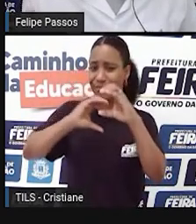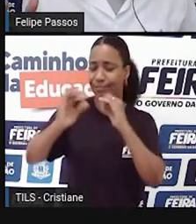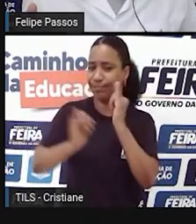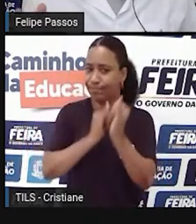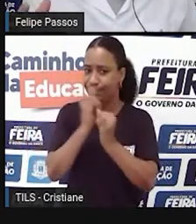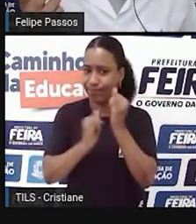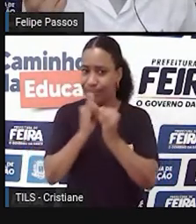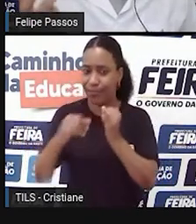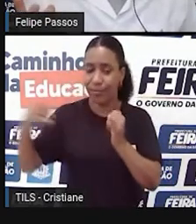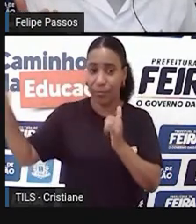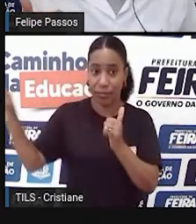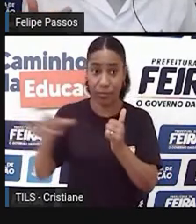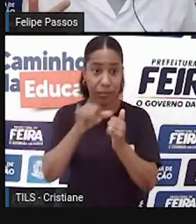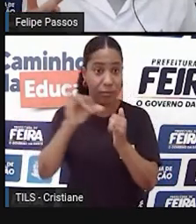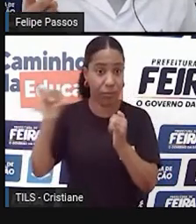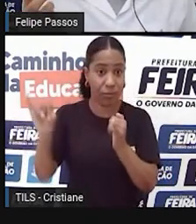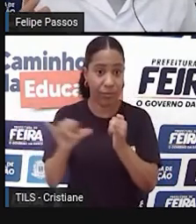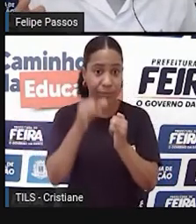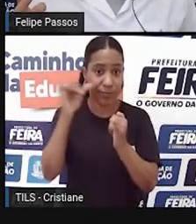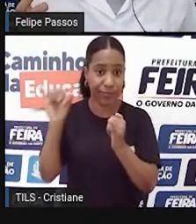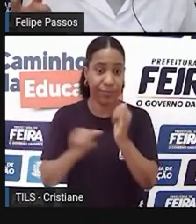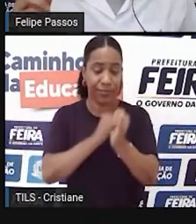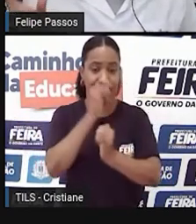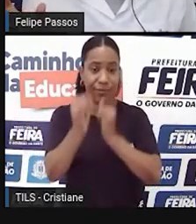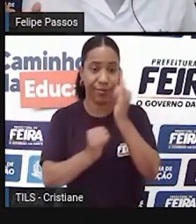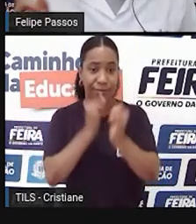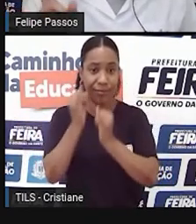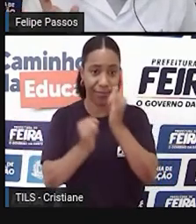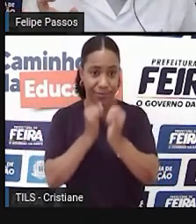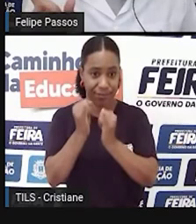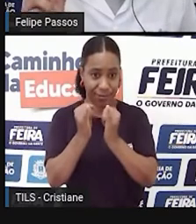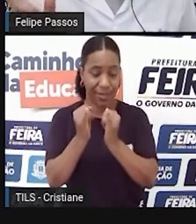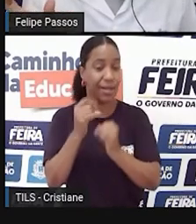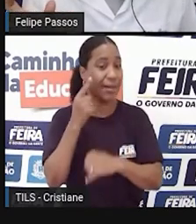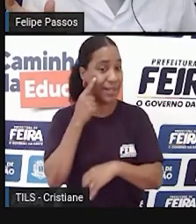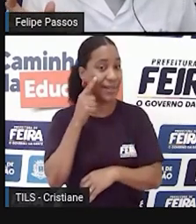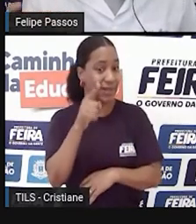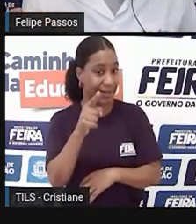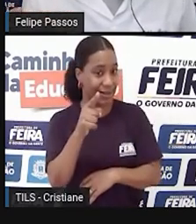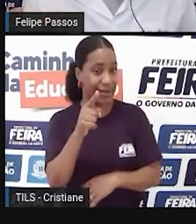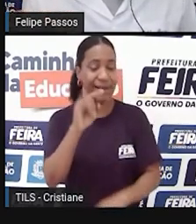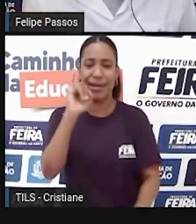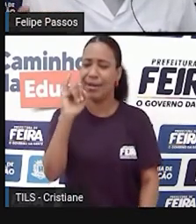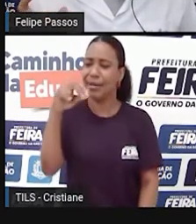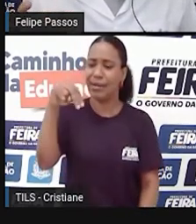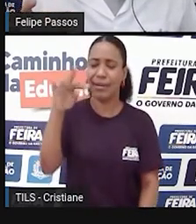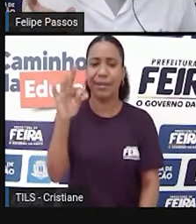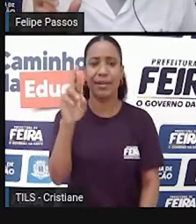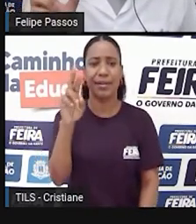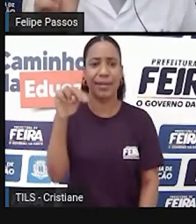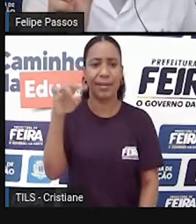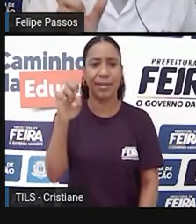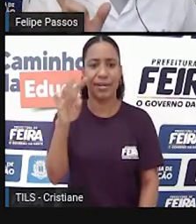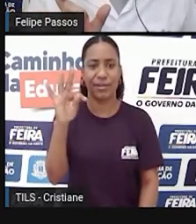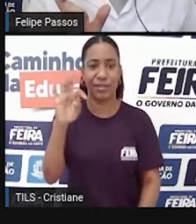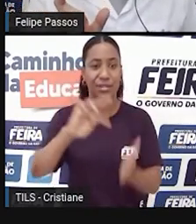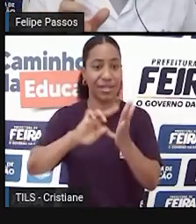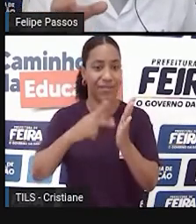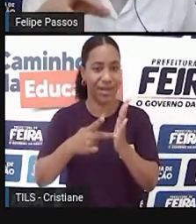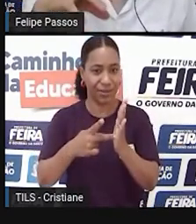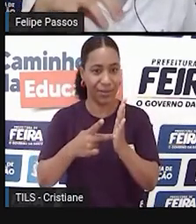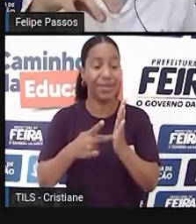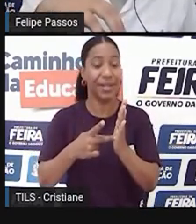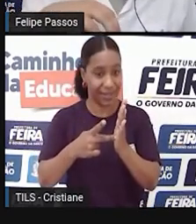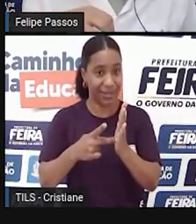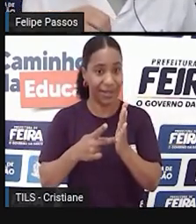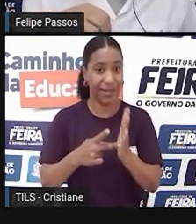se você olhar a palavra, ela significa rede interna. NET é rede e inter